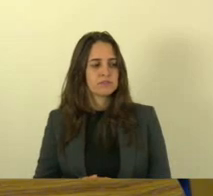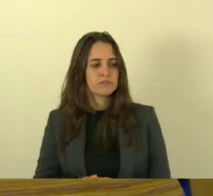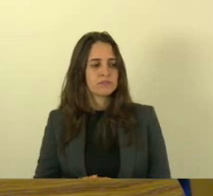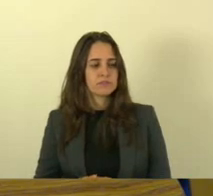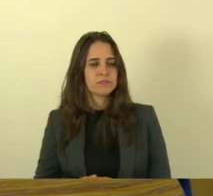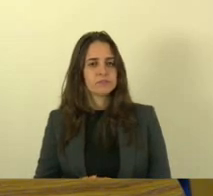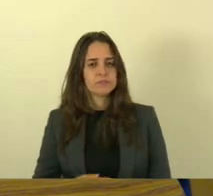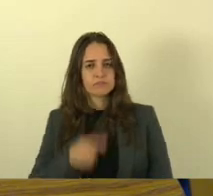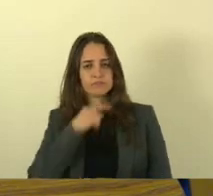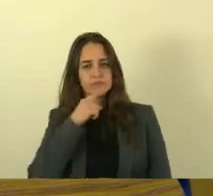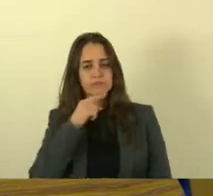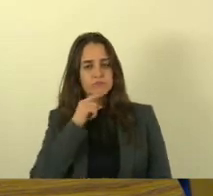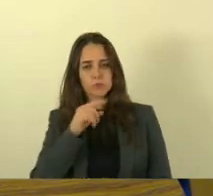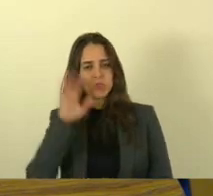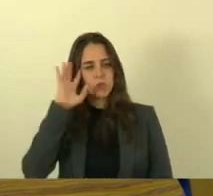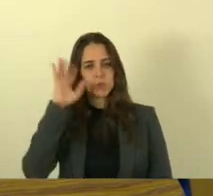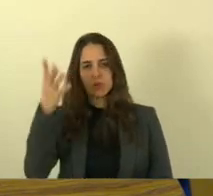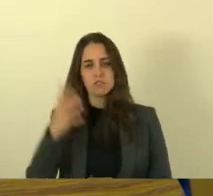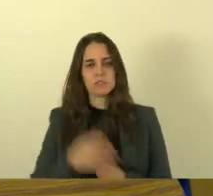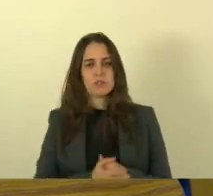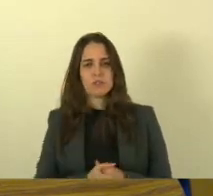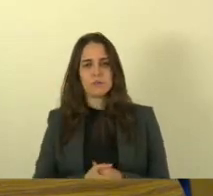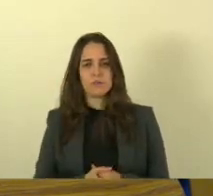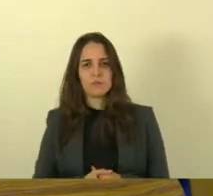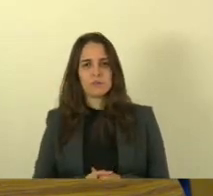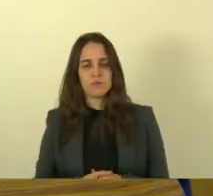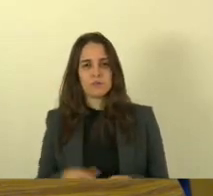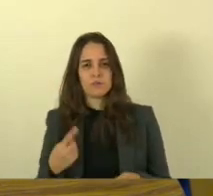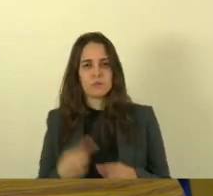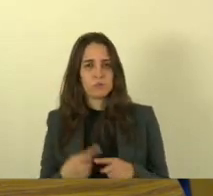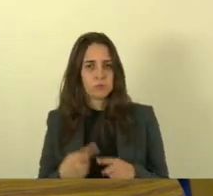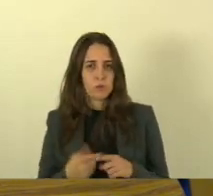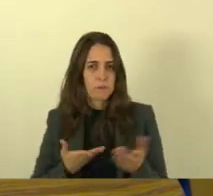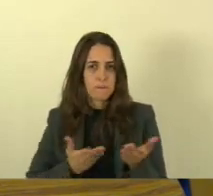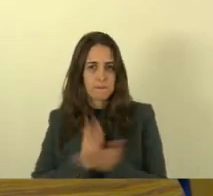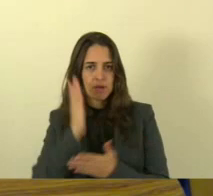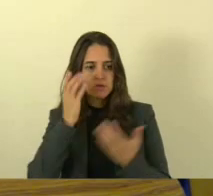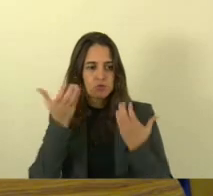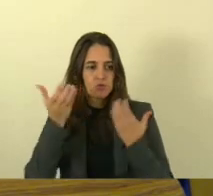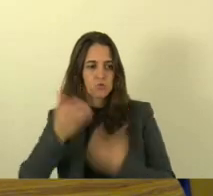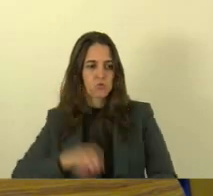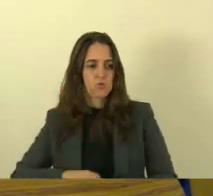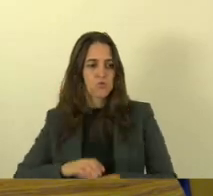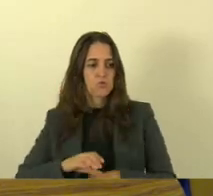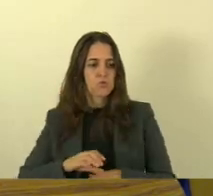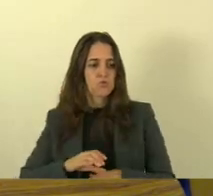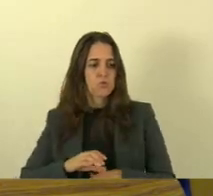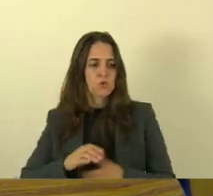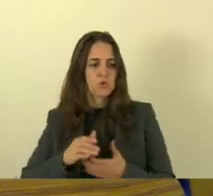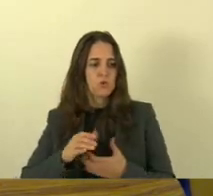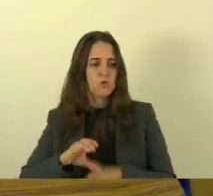acontecer porque a partir do momento que você passa no concurso o governo tem que